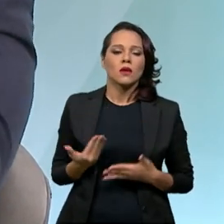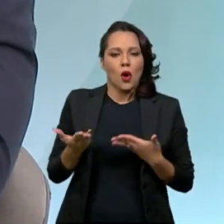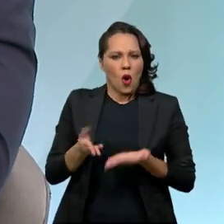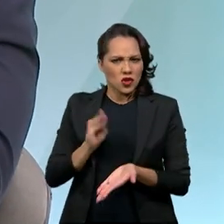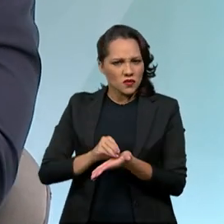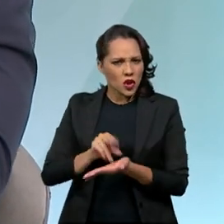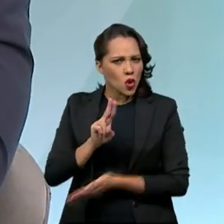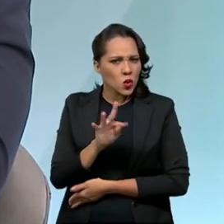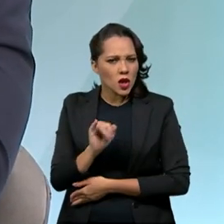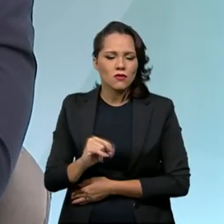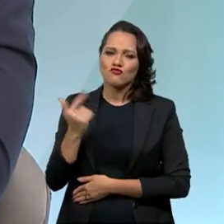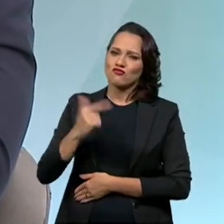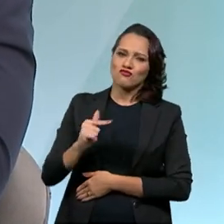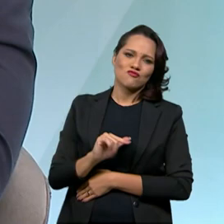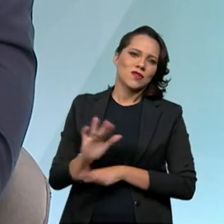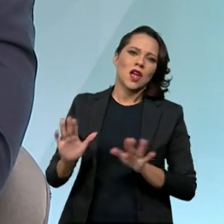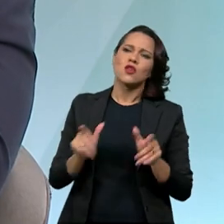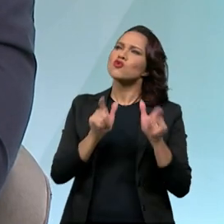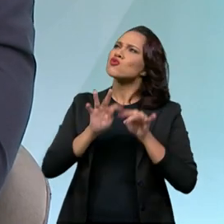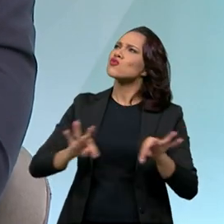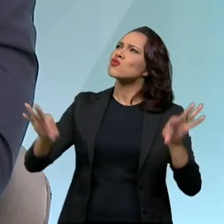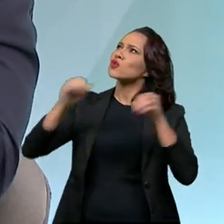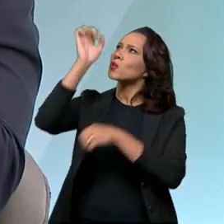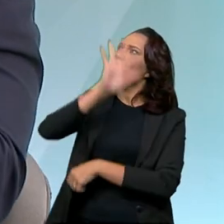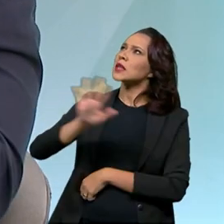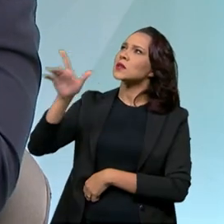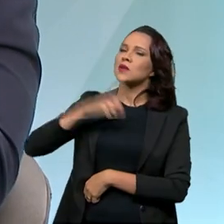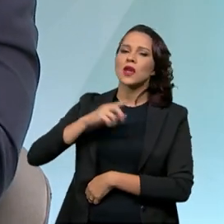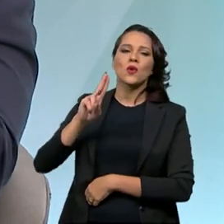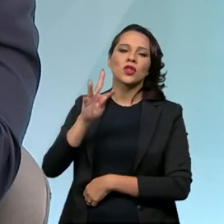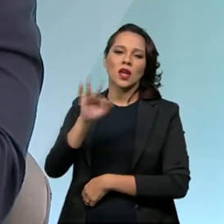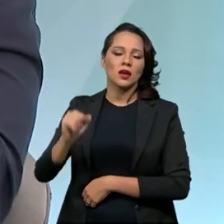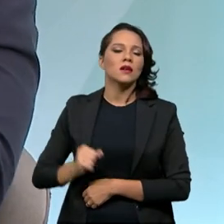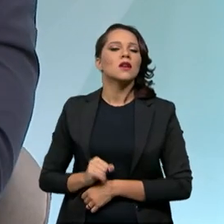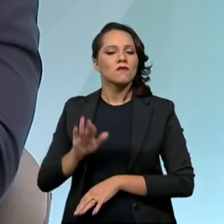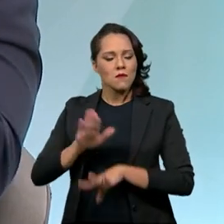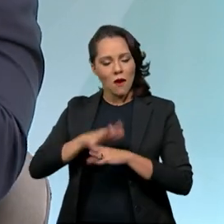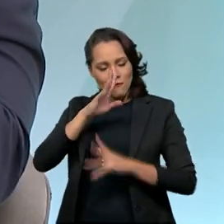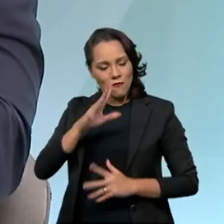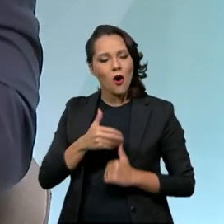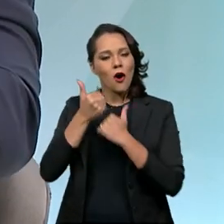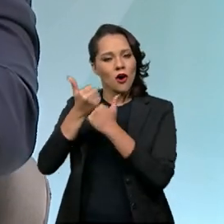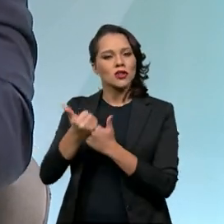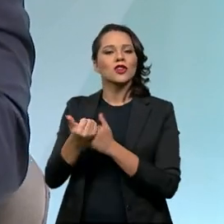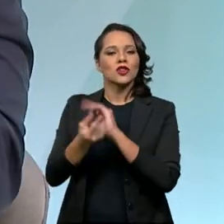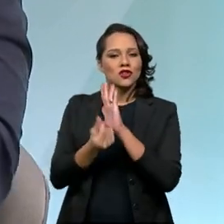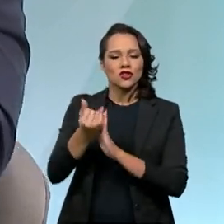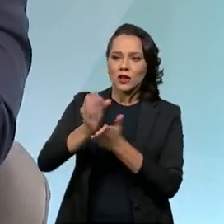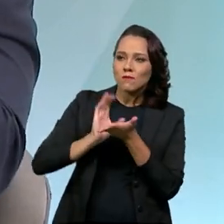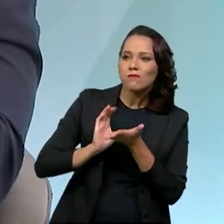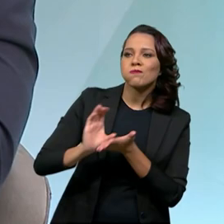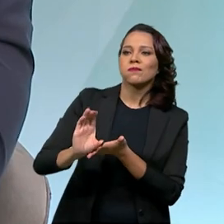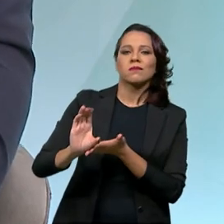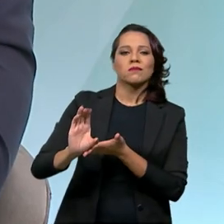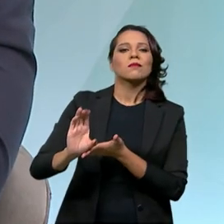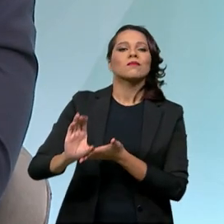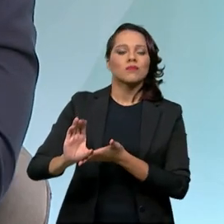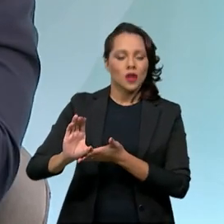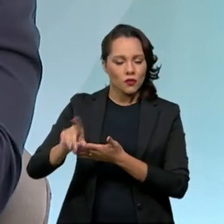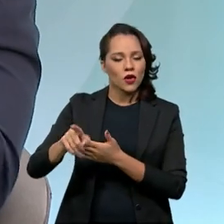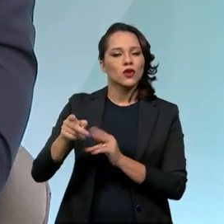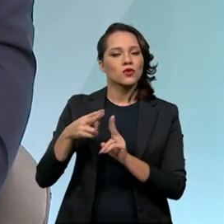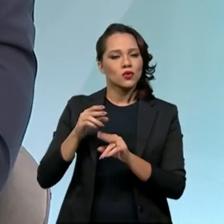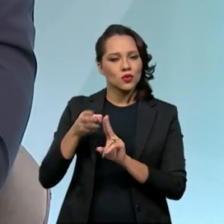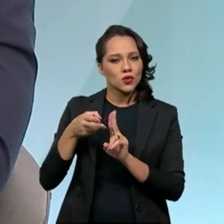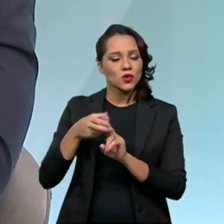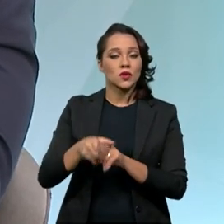falta de leito de UTI em nenhum local do Brasil. Tudo isso foi o fortalecimento de recursos em muito que foram colocados no SUS.